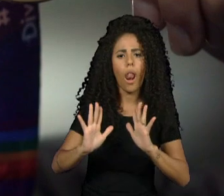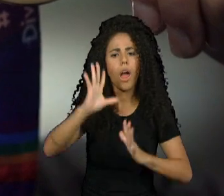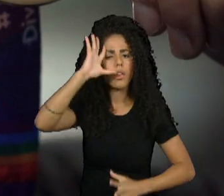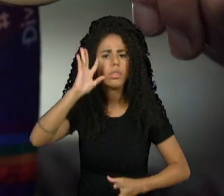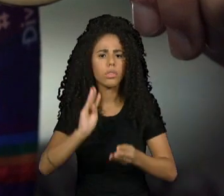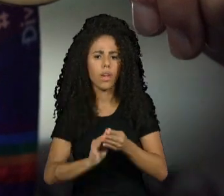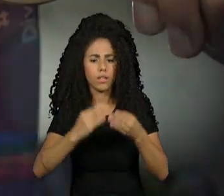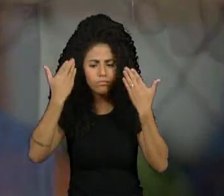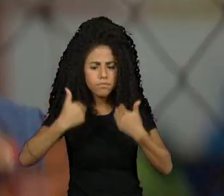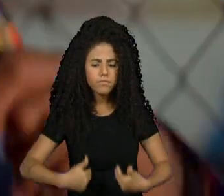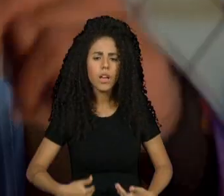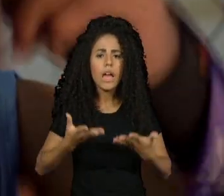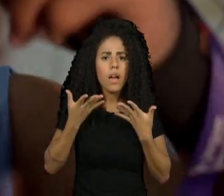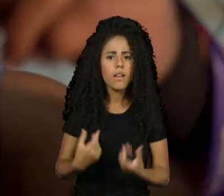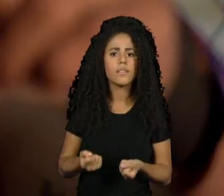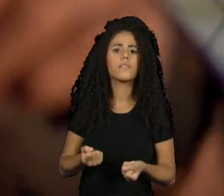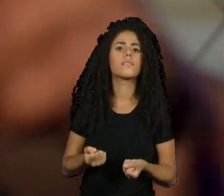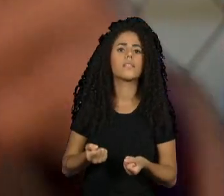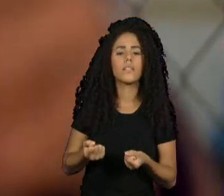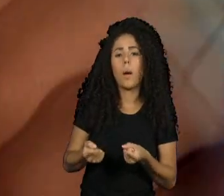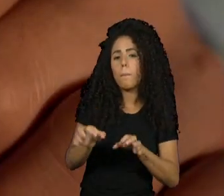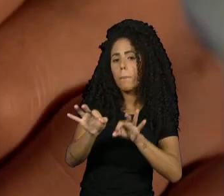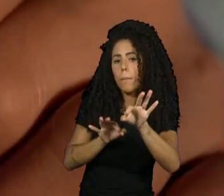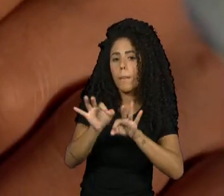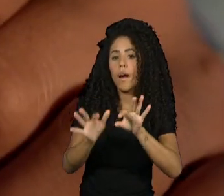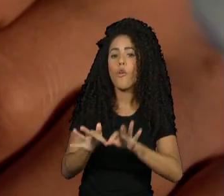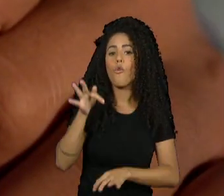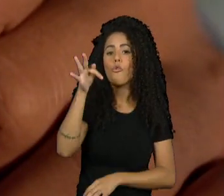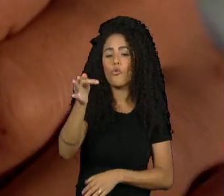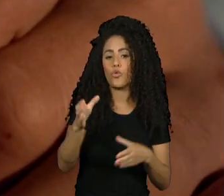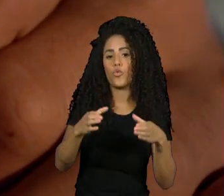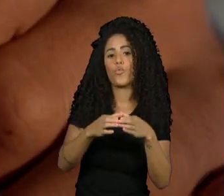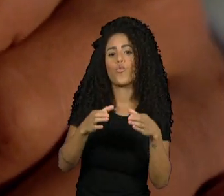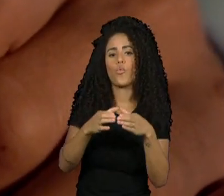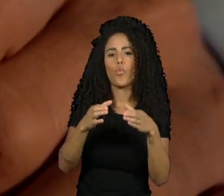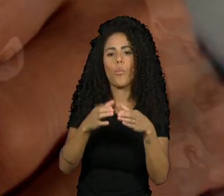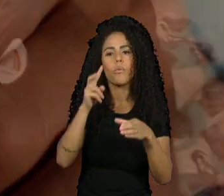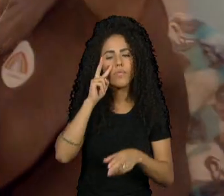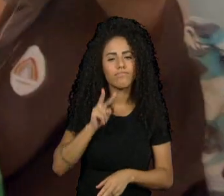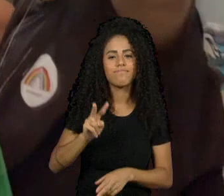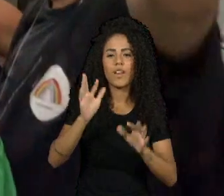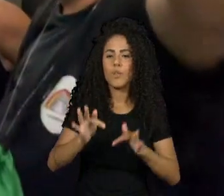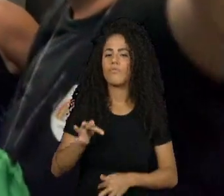os nossos corpos. Planos Futuro do Temosqueteiros é o mundo, né? A gente quer o mundo.